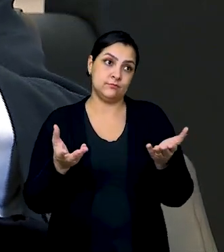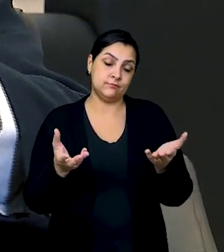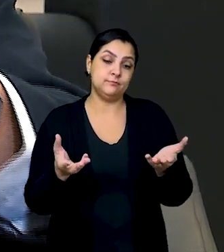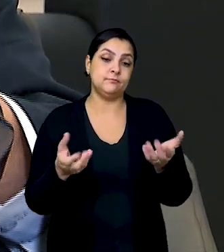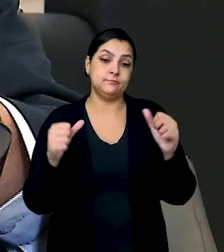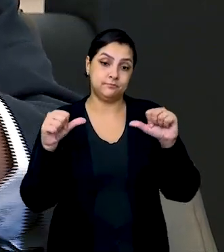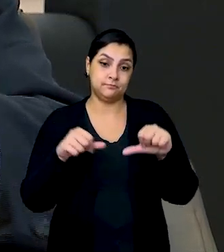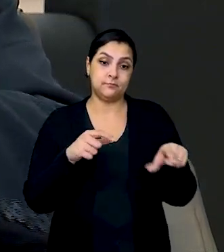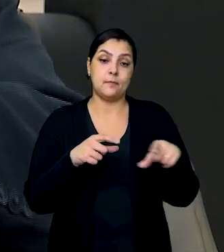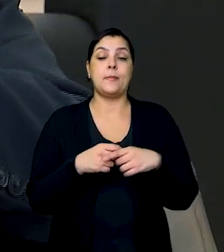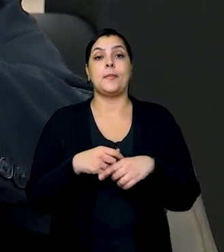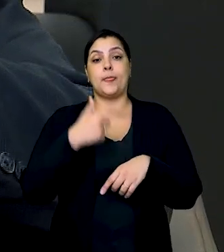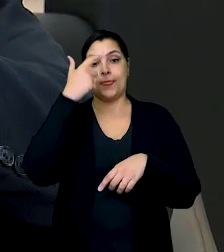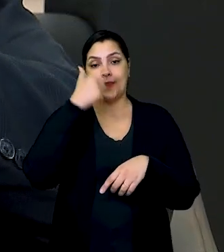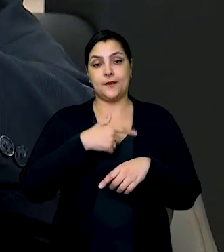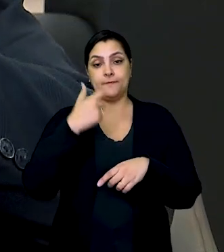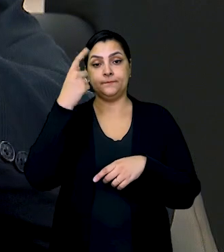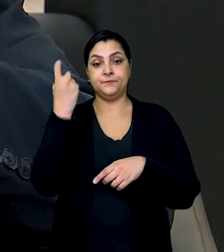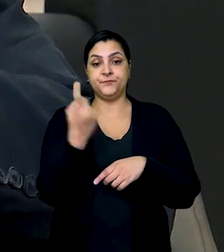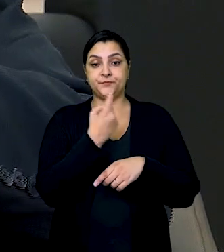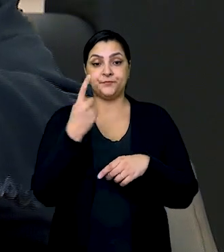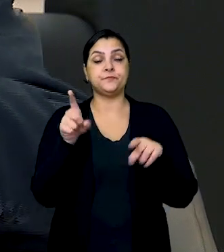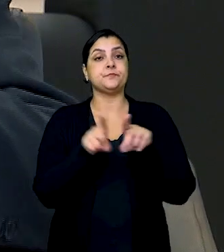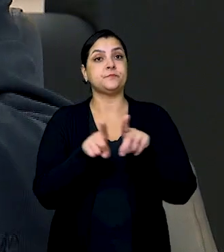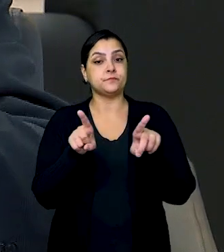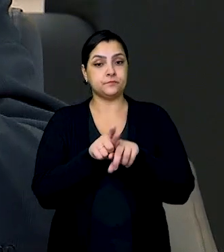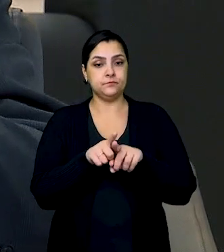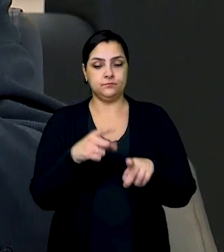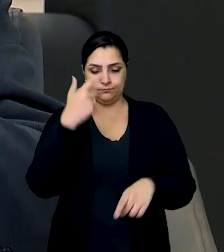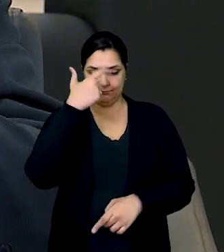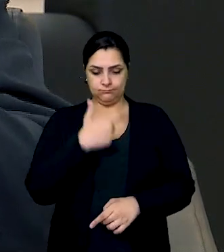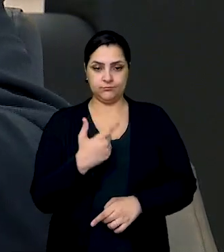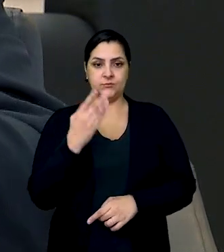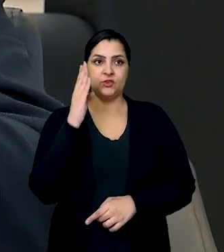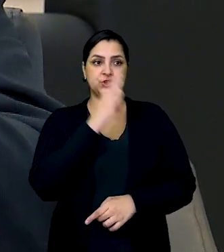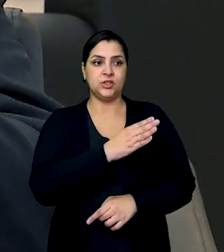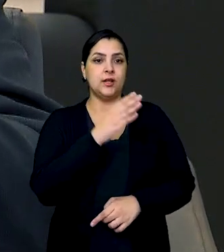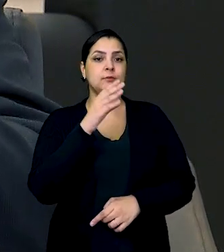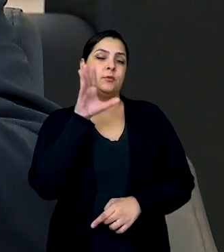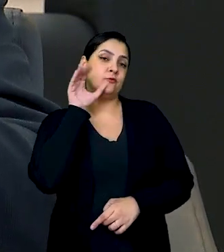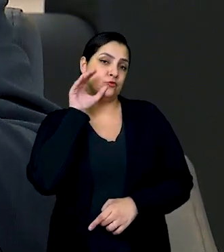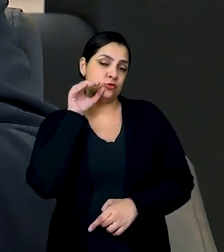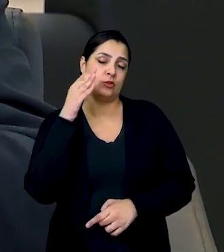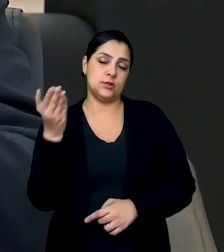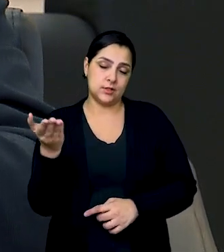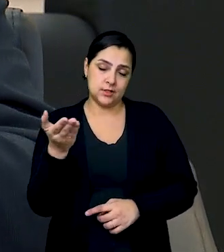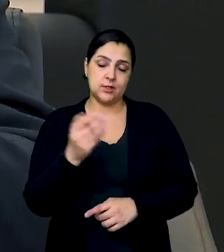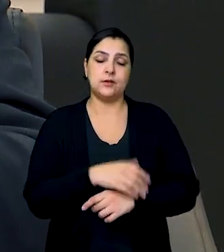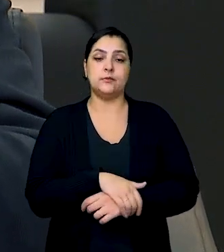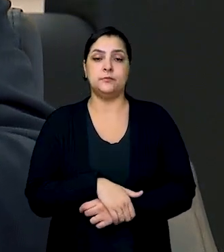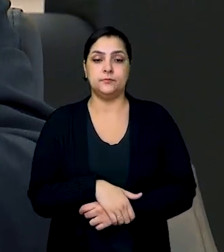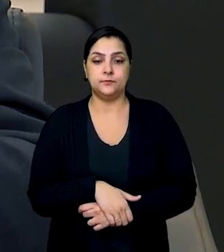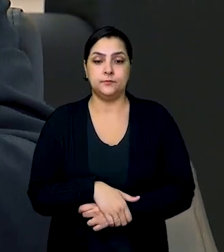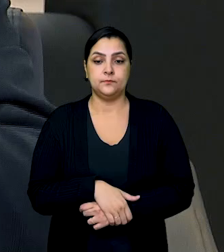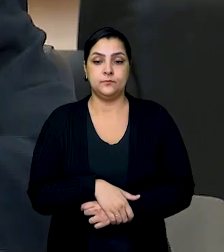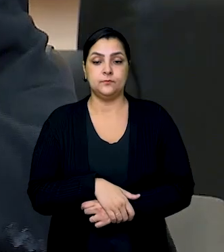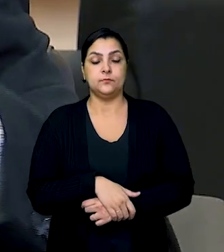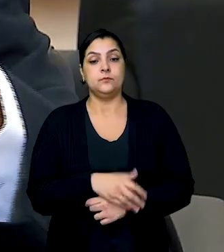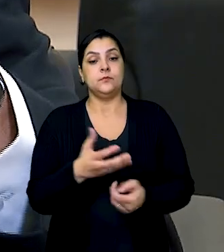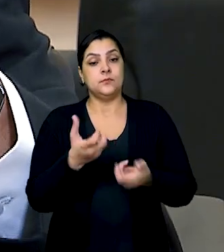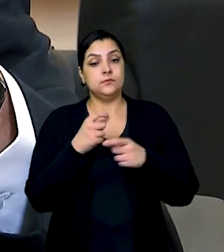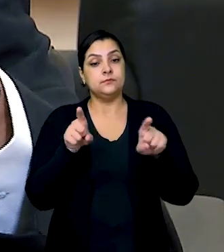pior, um dano moral individual que é para diretamente o trabalhador que foi afetado receber,